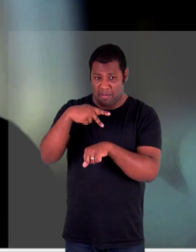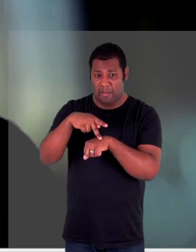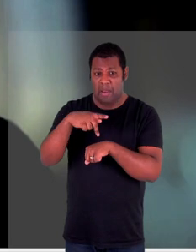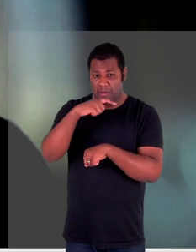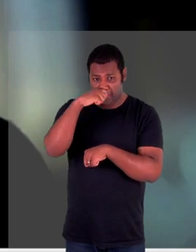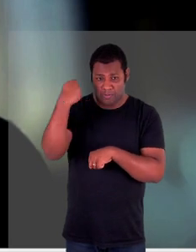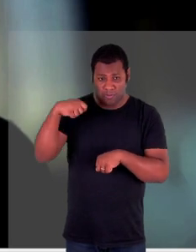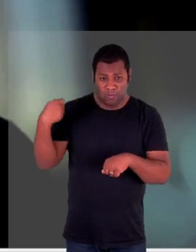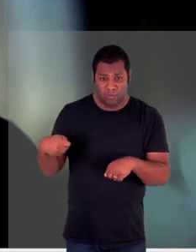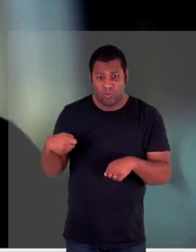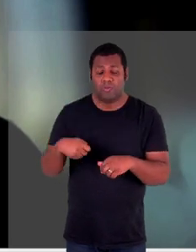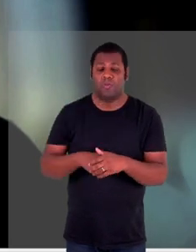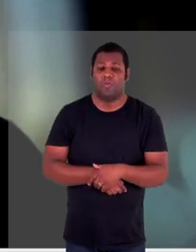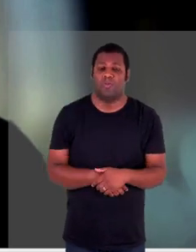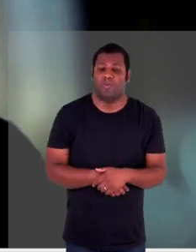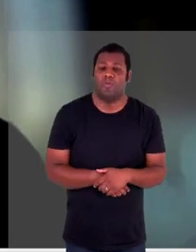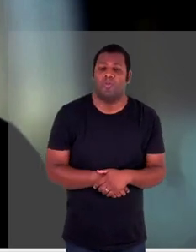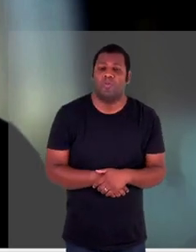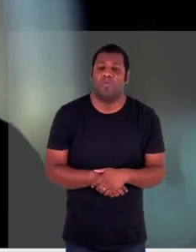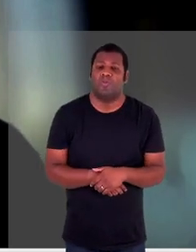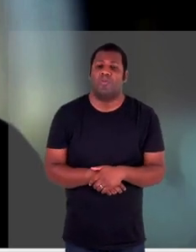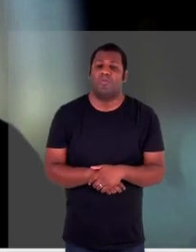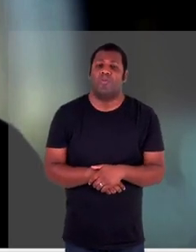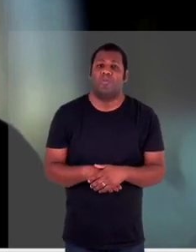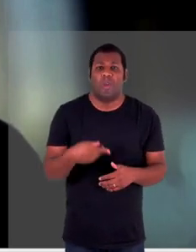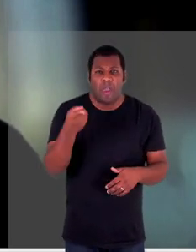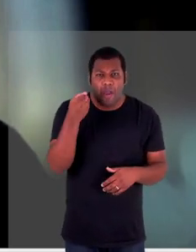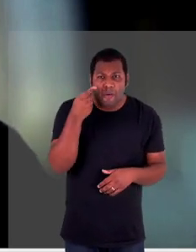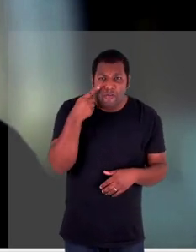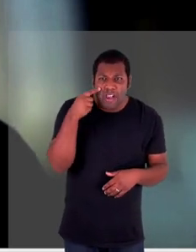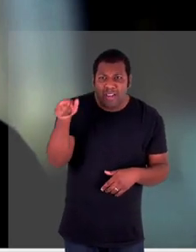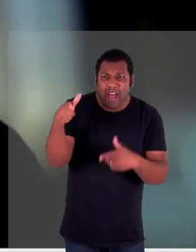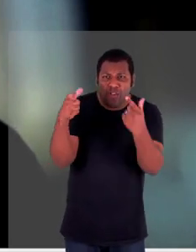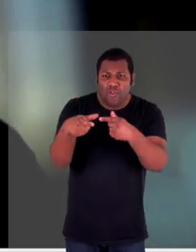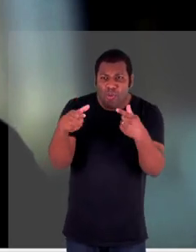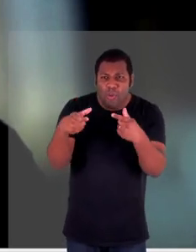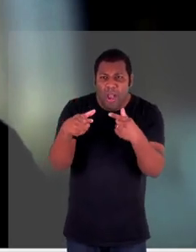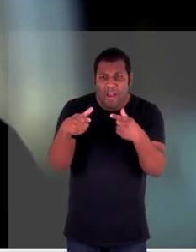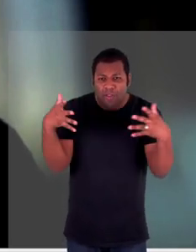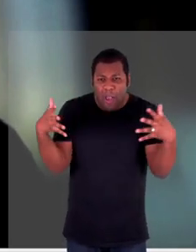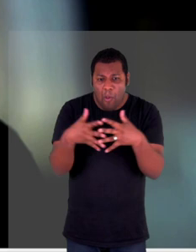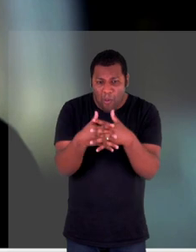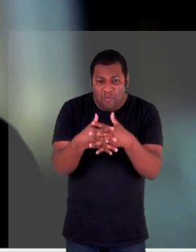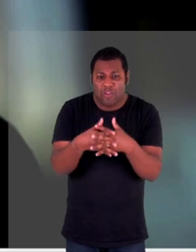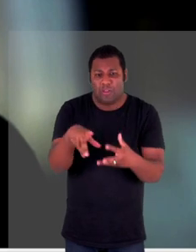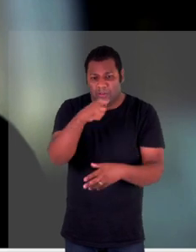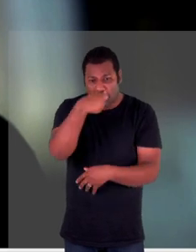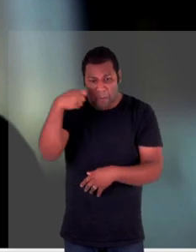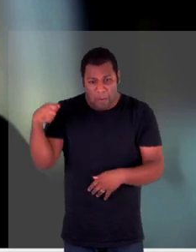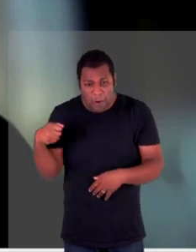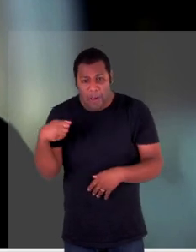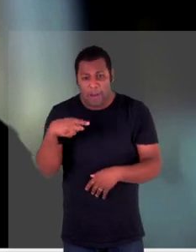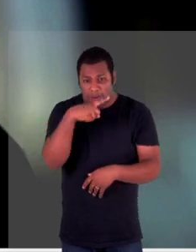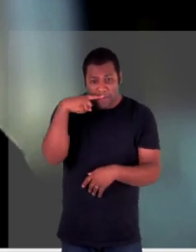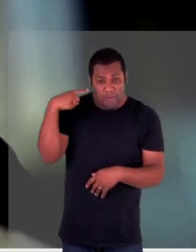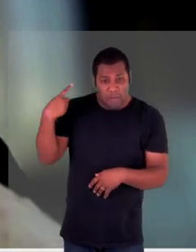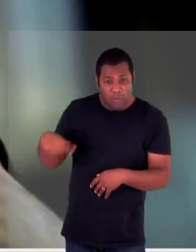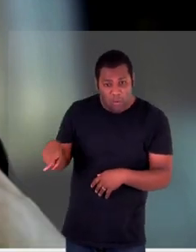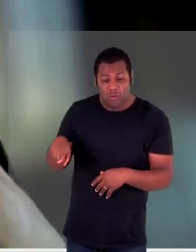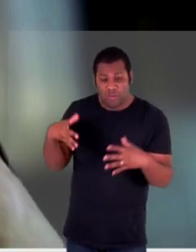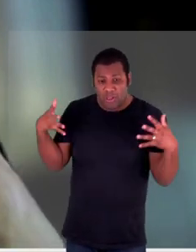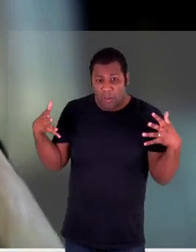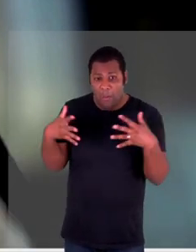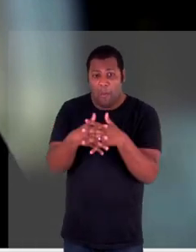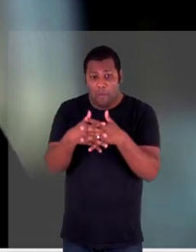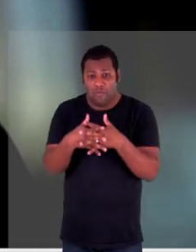que tinha acabado literalmente de ter um conflito entre forças russas e forças ucranianas a menos de 12 horas e